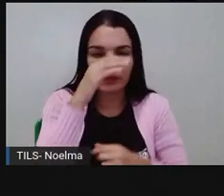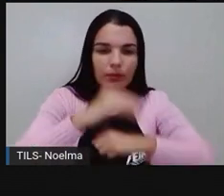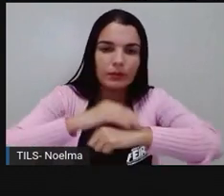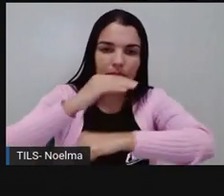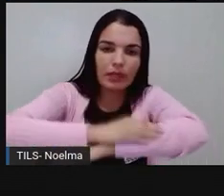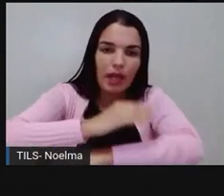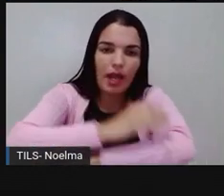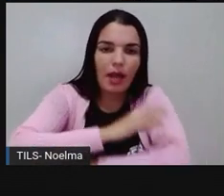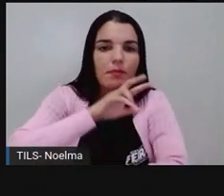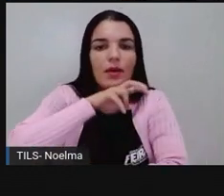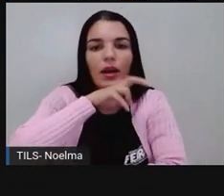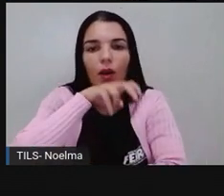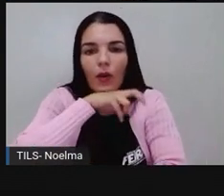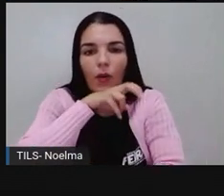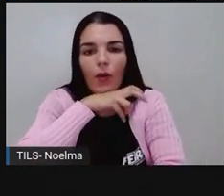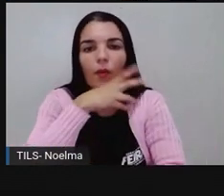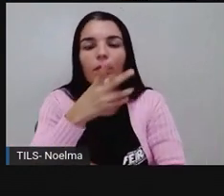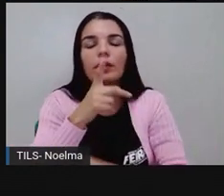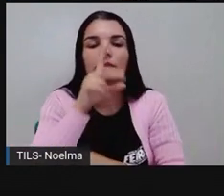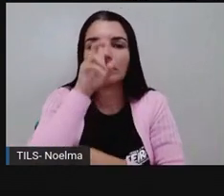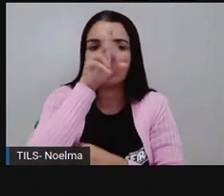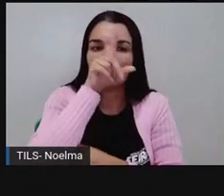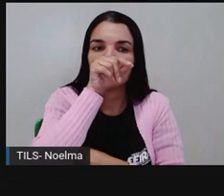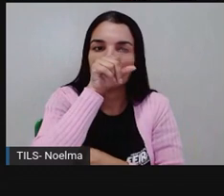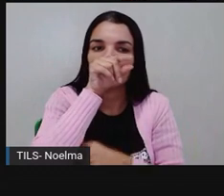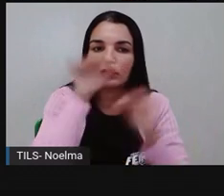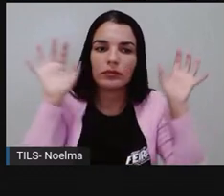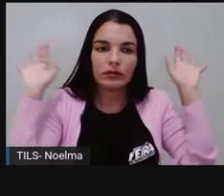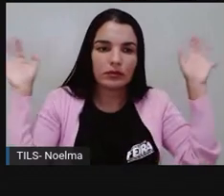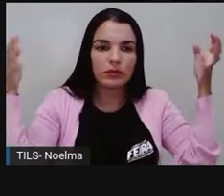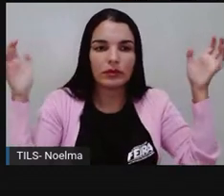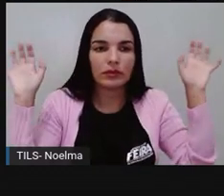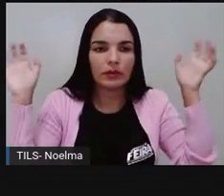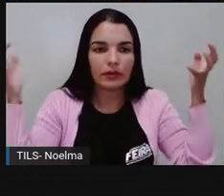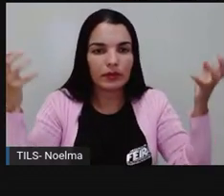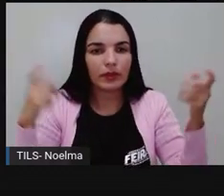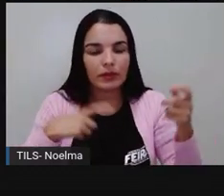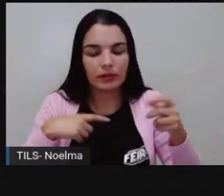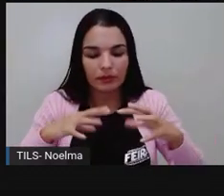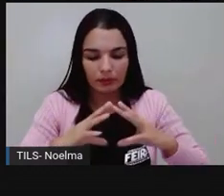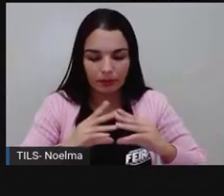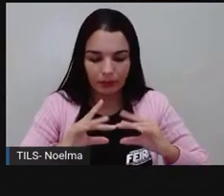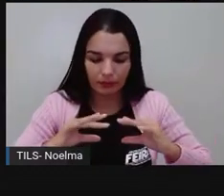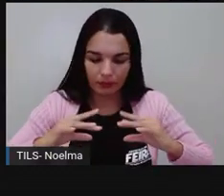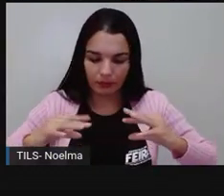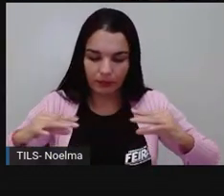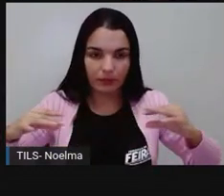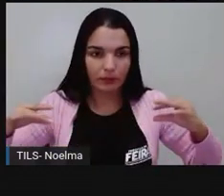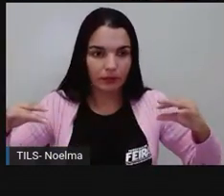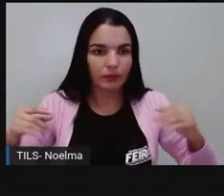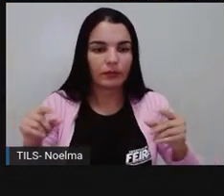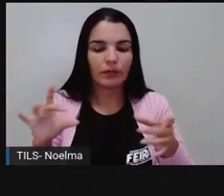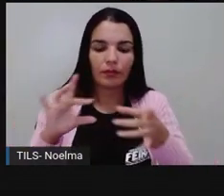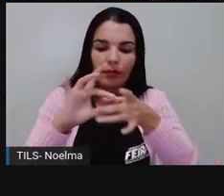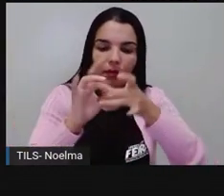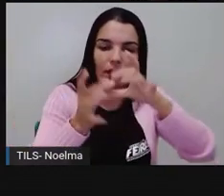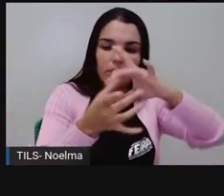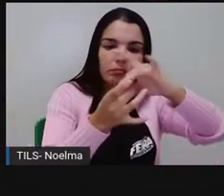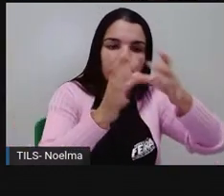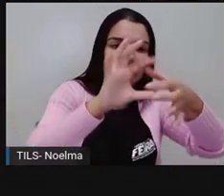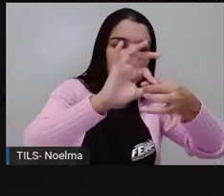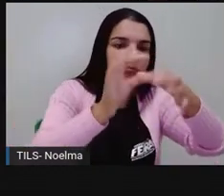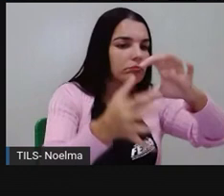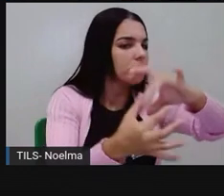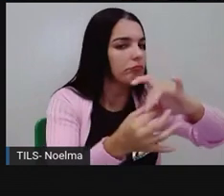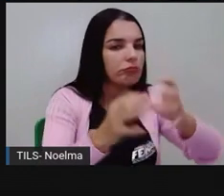sapo, a cobra, o gavião. E nós temos aí os fungos como decompositores. E eles vão se interligando ali, vão